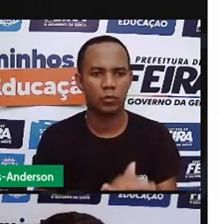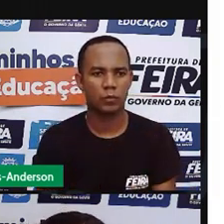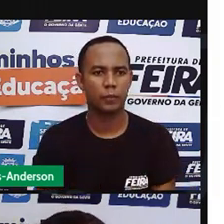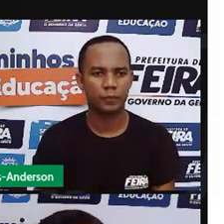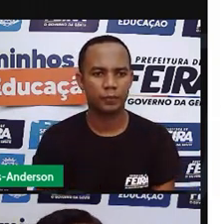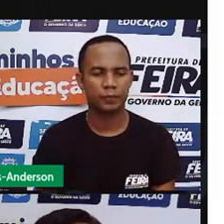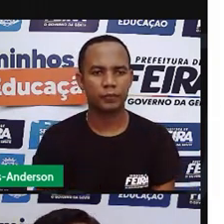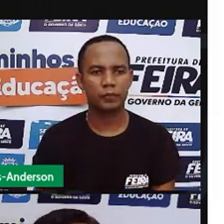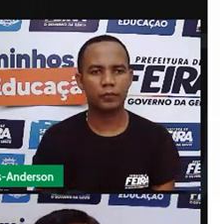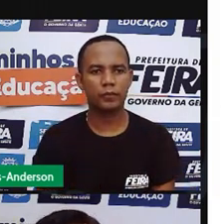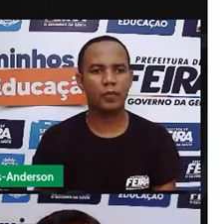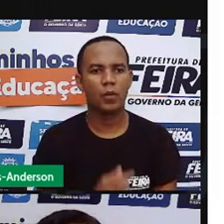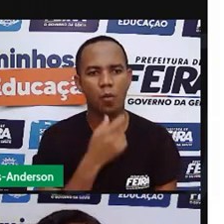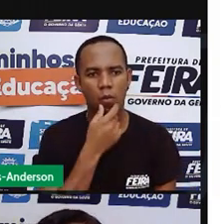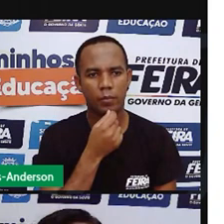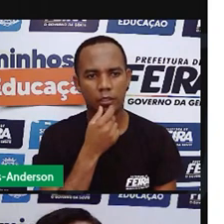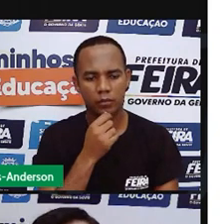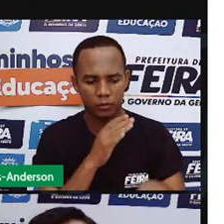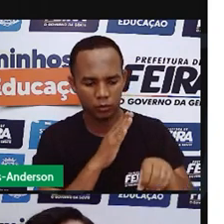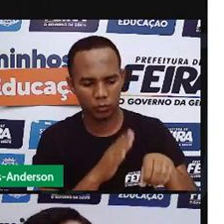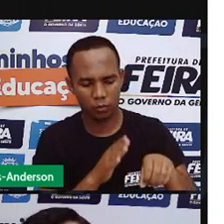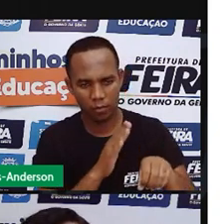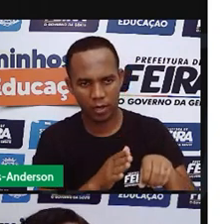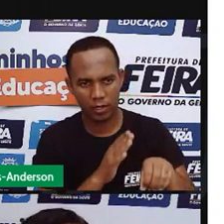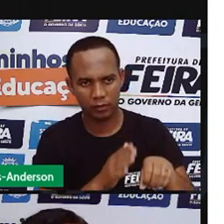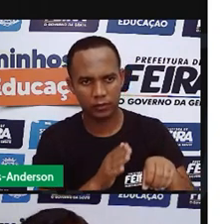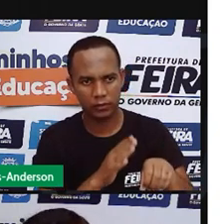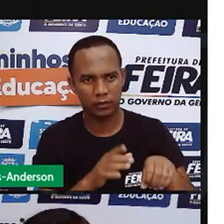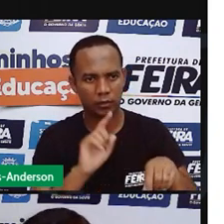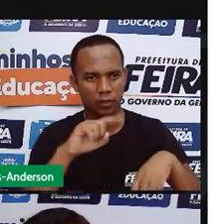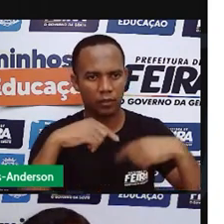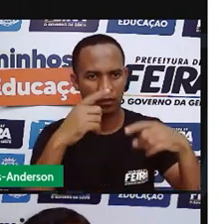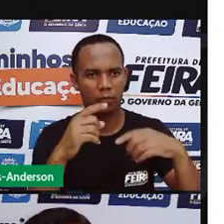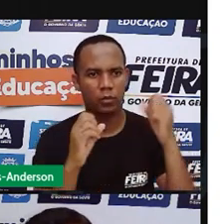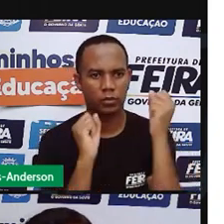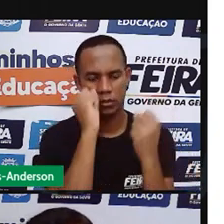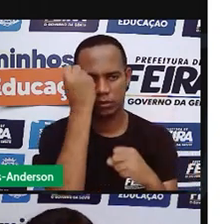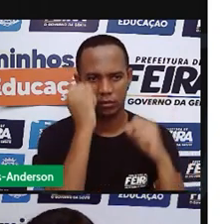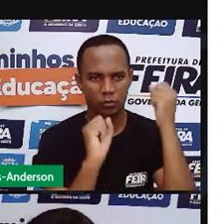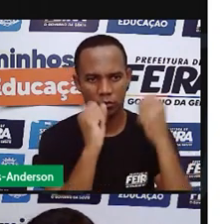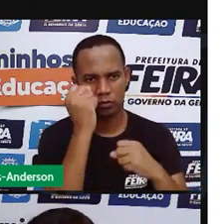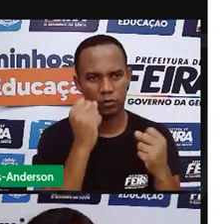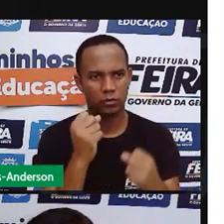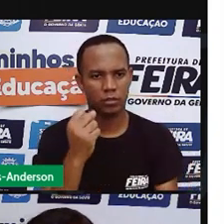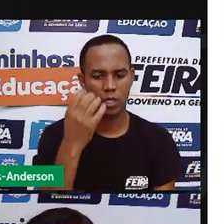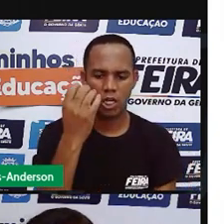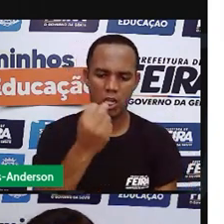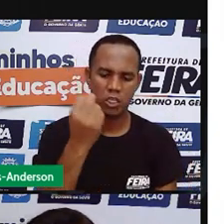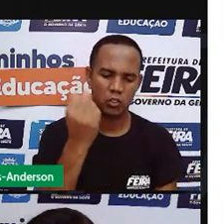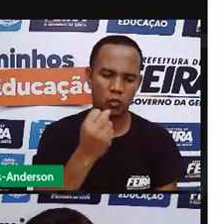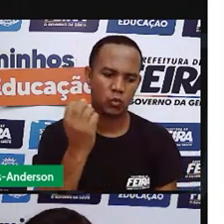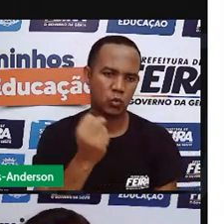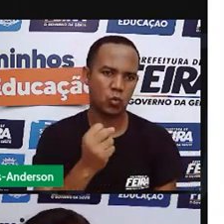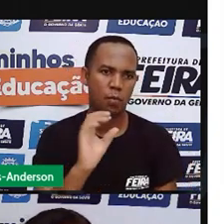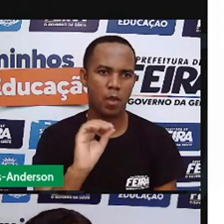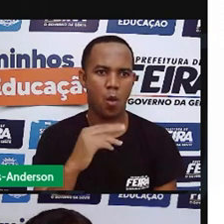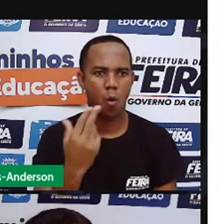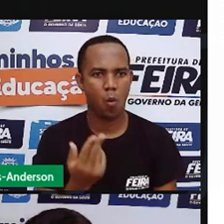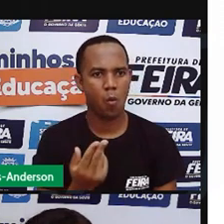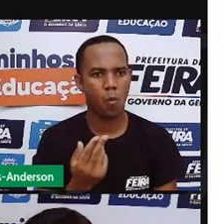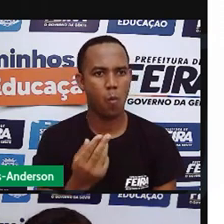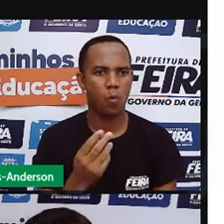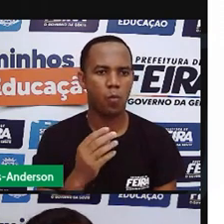agricultor cultiva o tomate, o tomate vai para a indústria e sai na forma de ketchup, de extrato, de